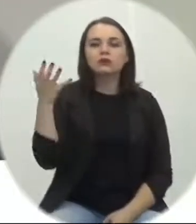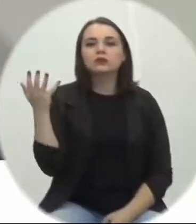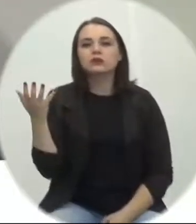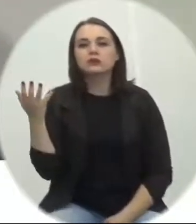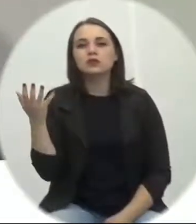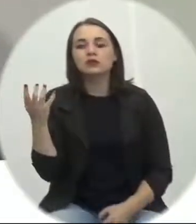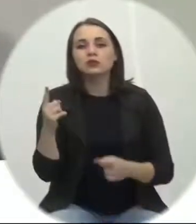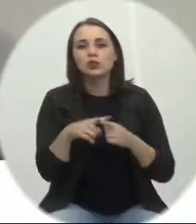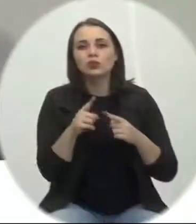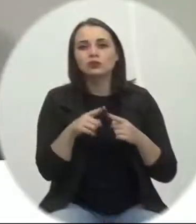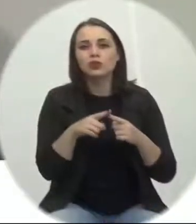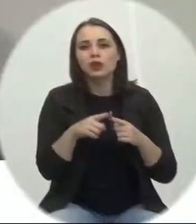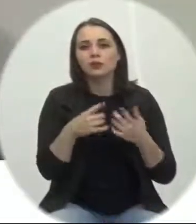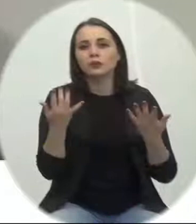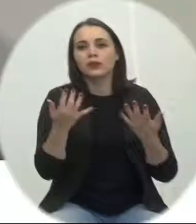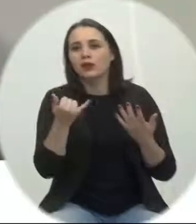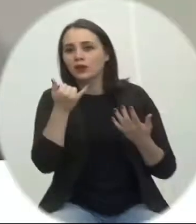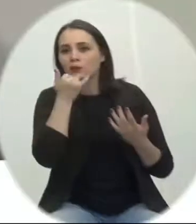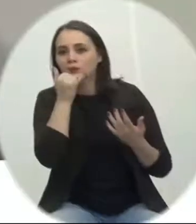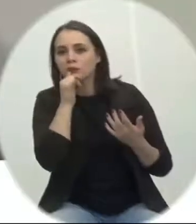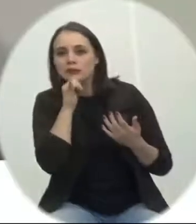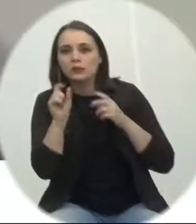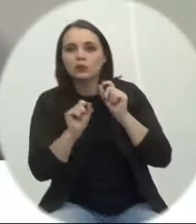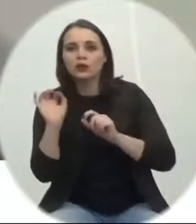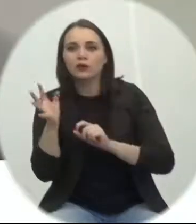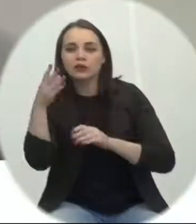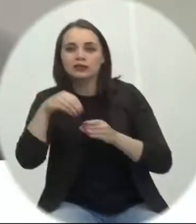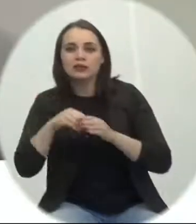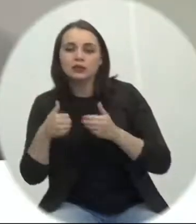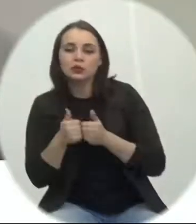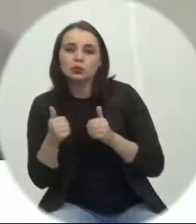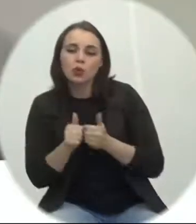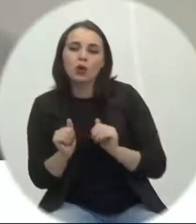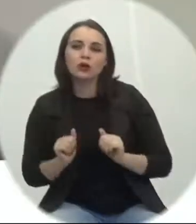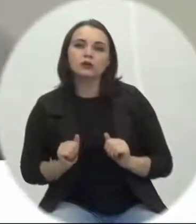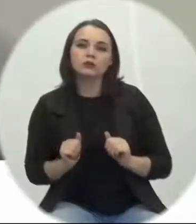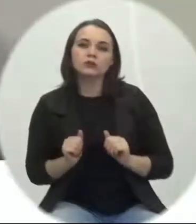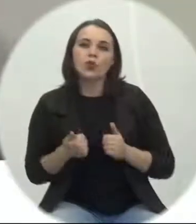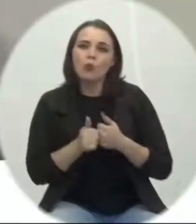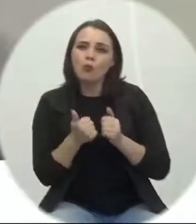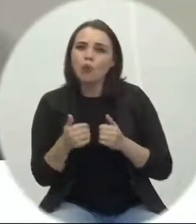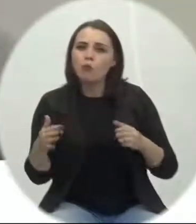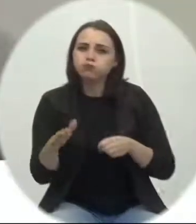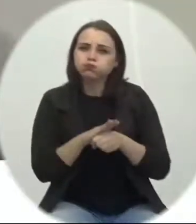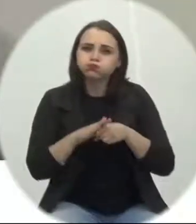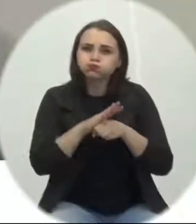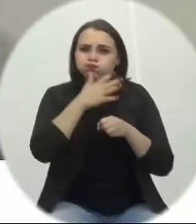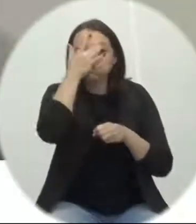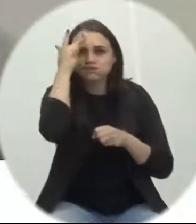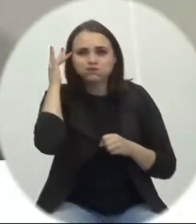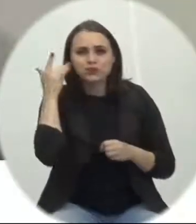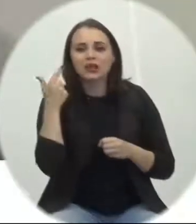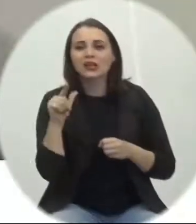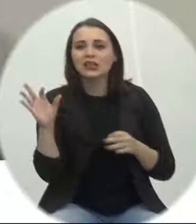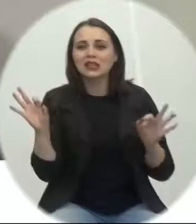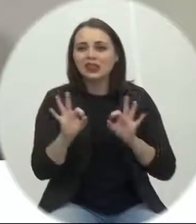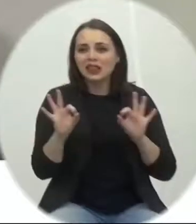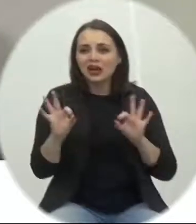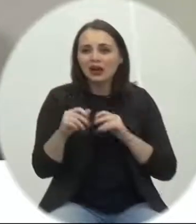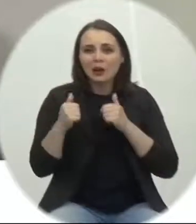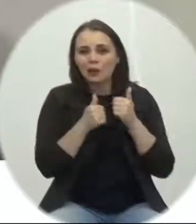tipo um ônibus, como bem colocou o vereador Daniel Antunes, superlotado, sem ter um acompanhamento, sem uma